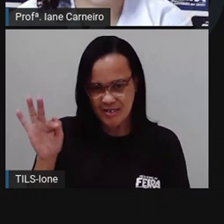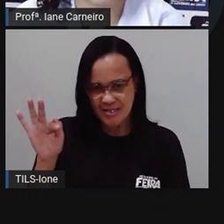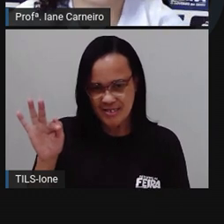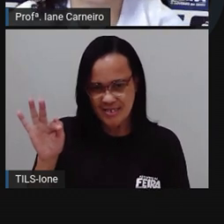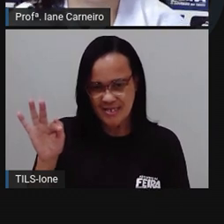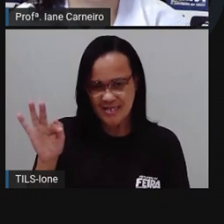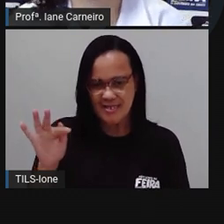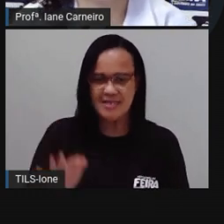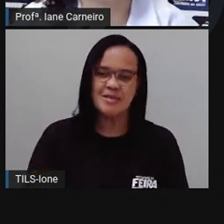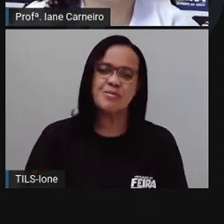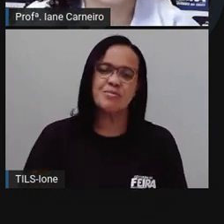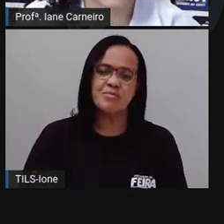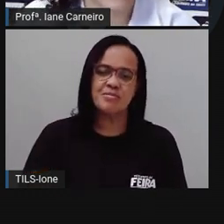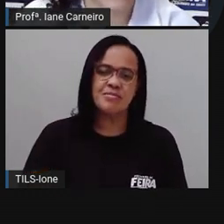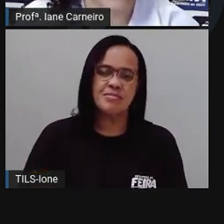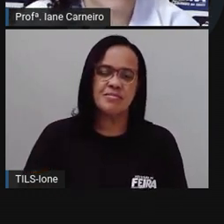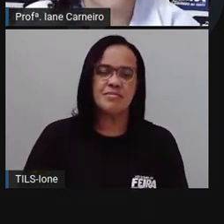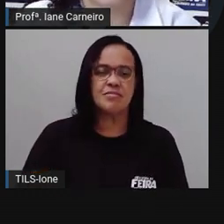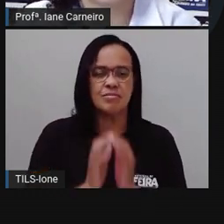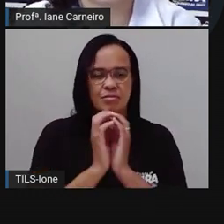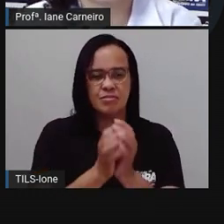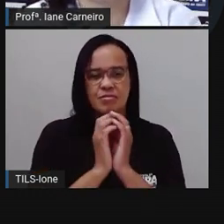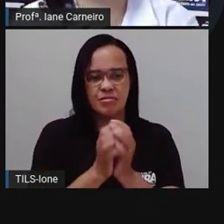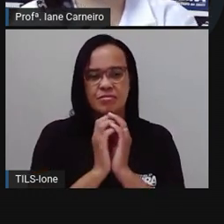Eita. Deixa eu sortear outra letra.